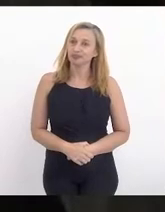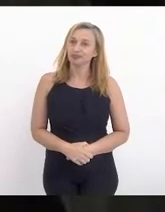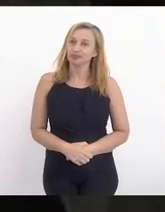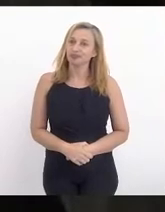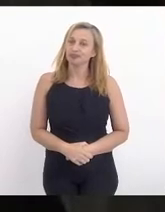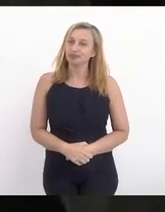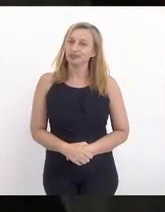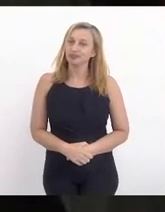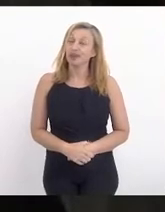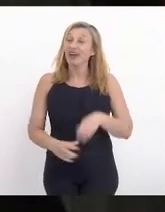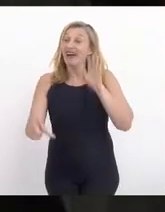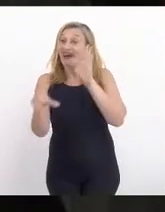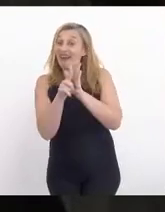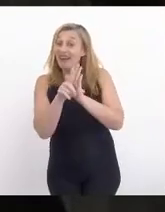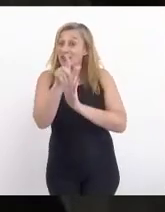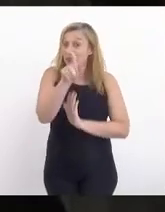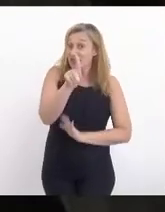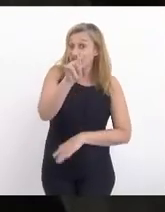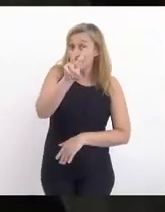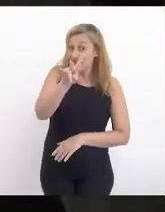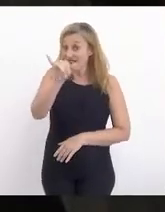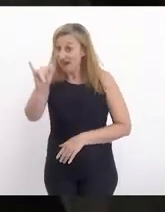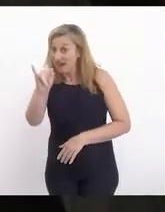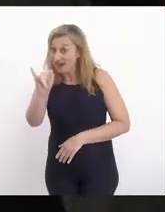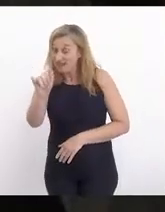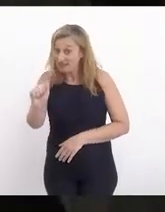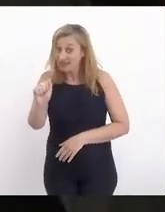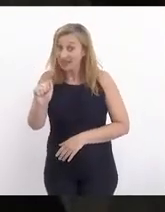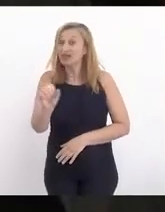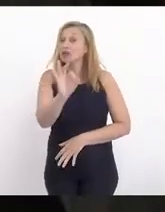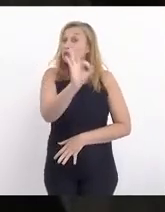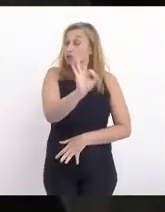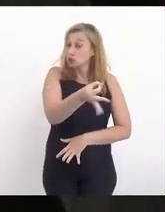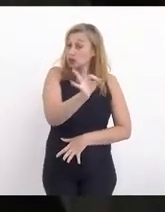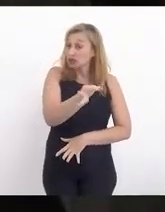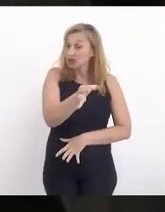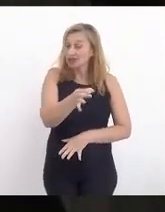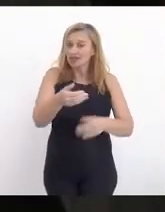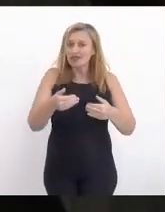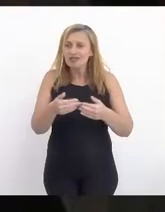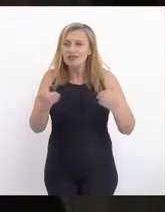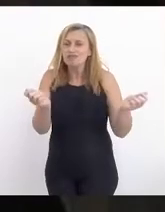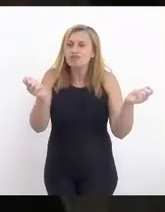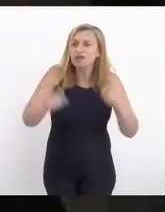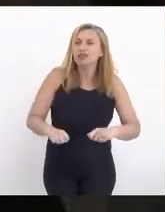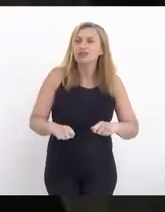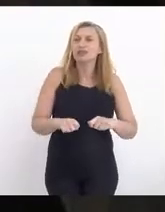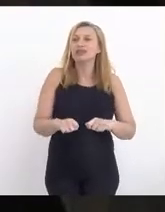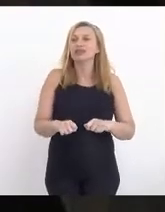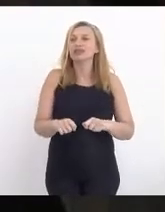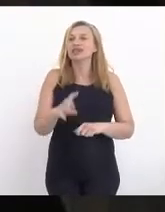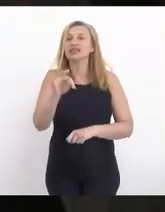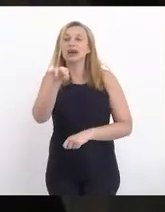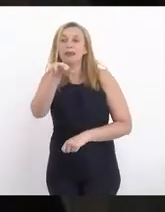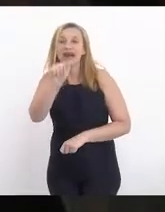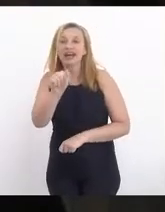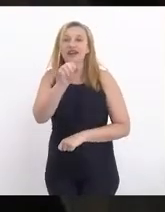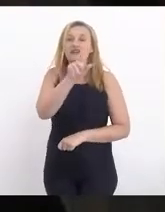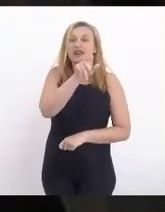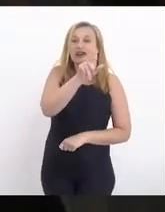a lei do IPVA, em tese, abre a hipótese de ser pela tabela FIP.